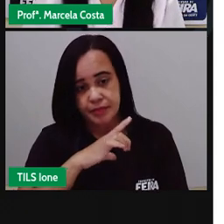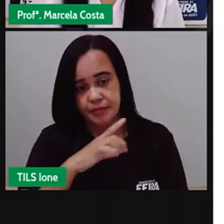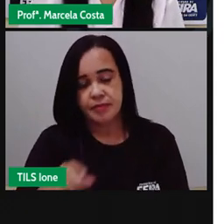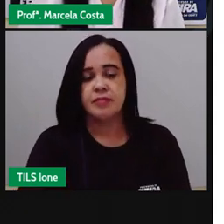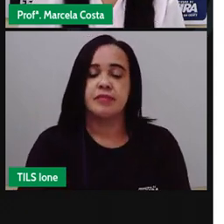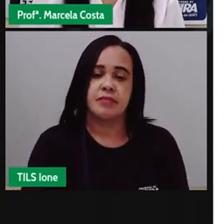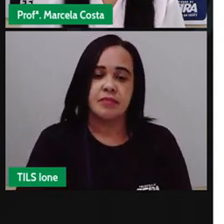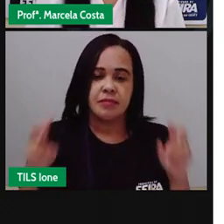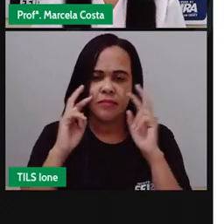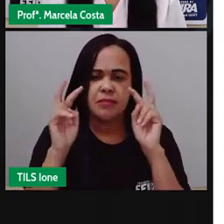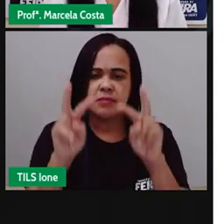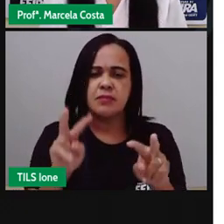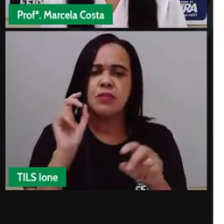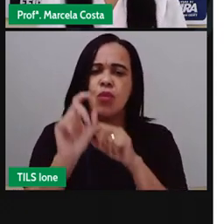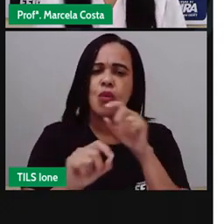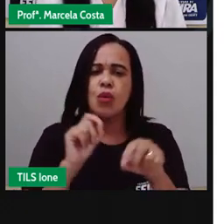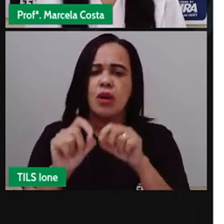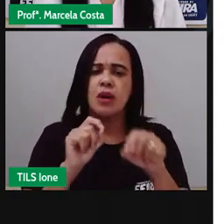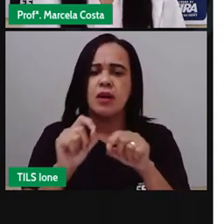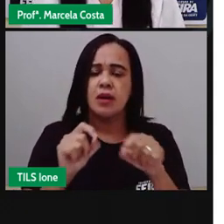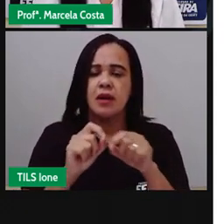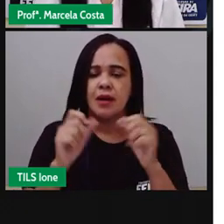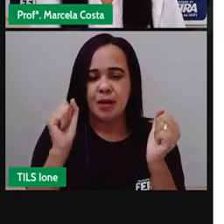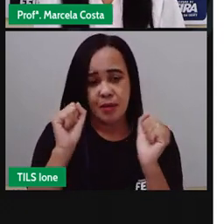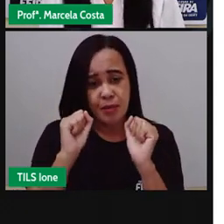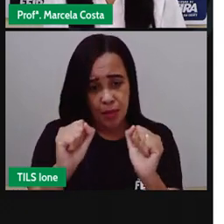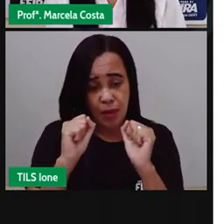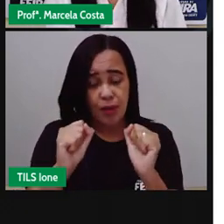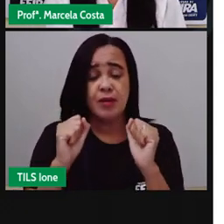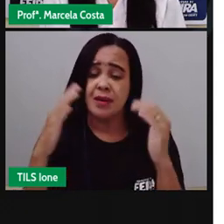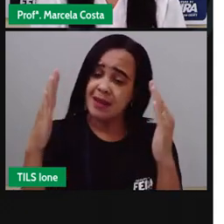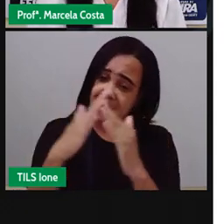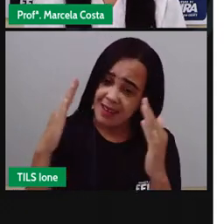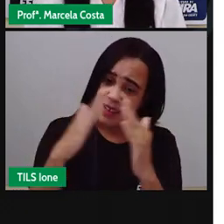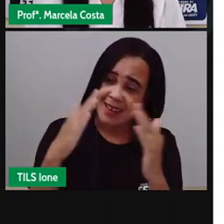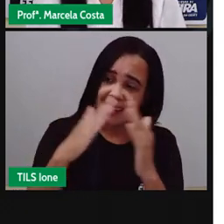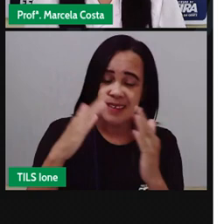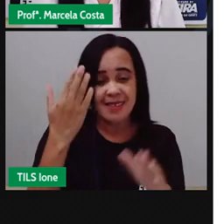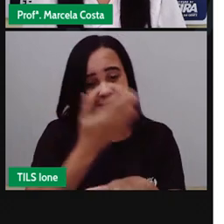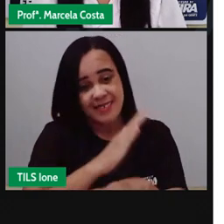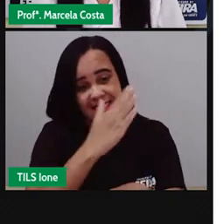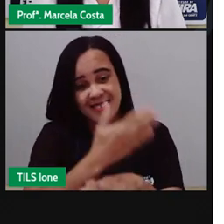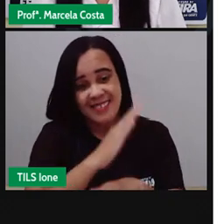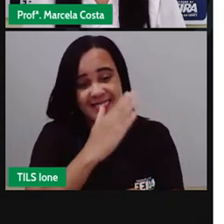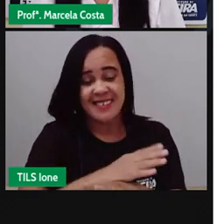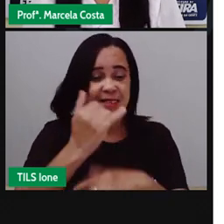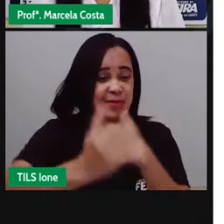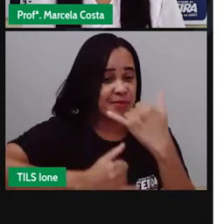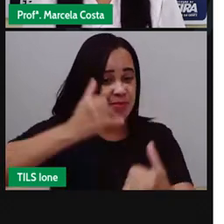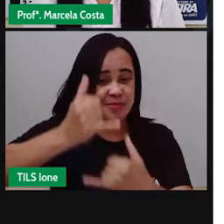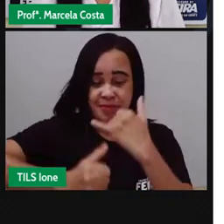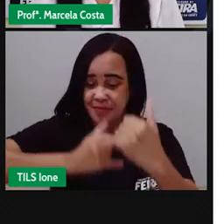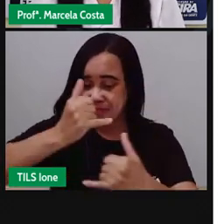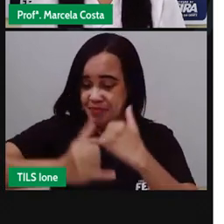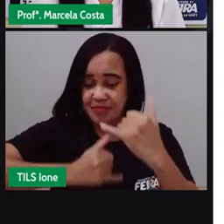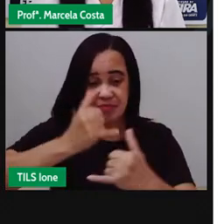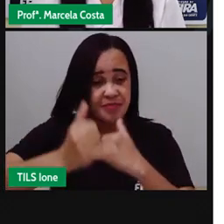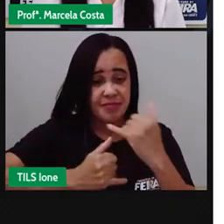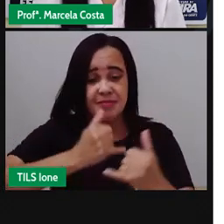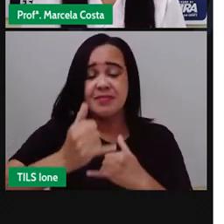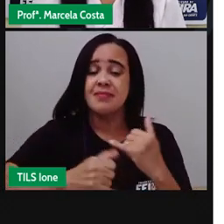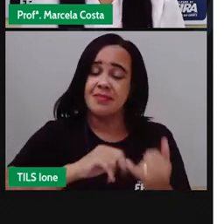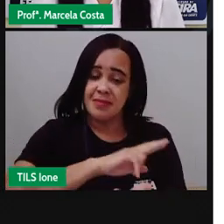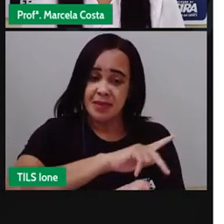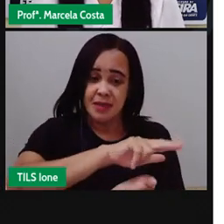Então observe aí se vocês podem fazer em casa também com os brinquedos que vocês têm ou outros objetos e